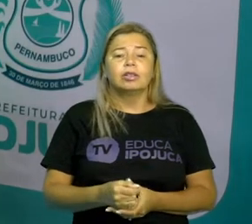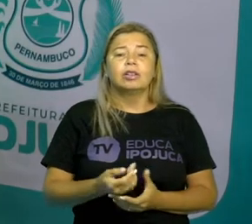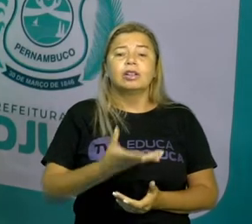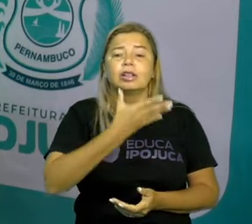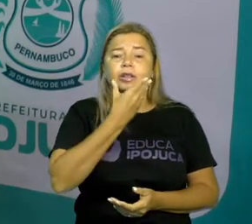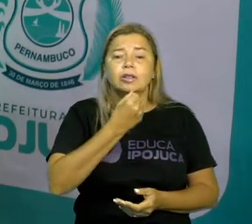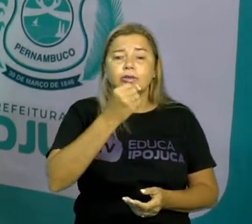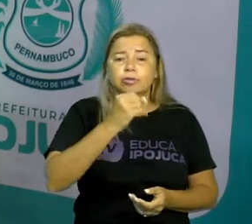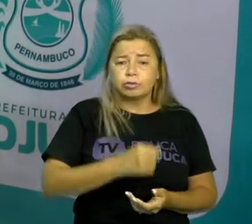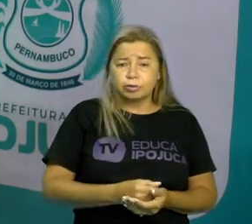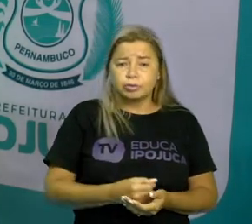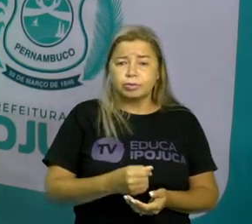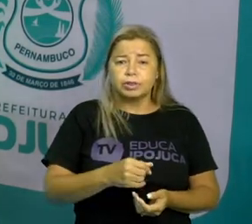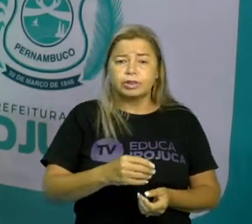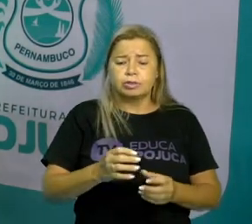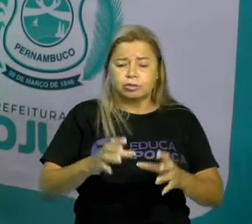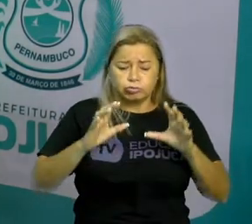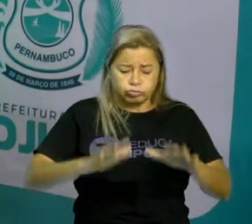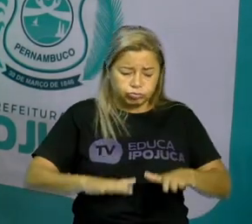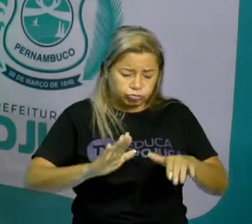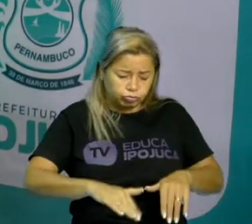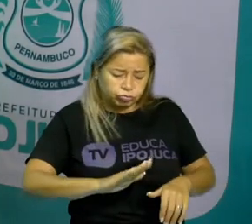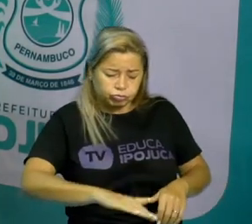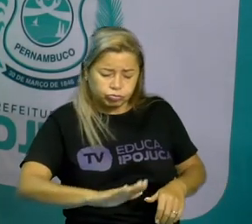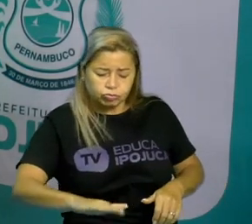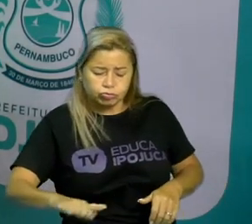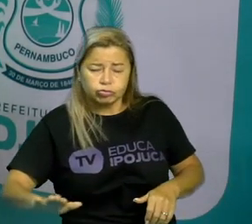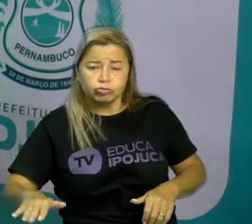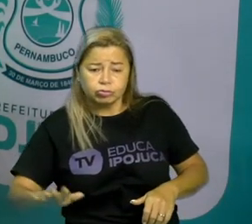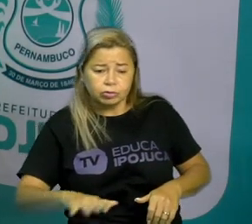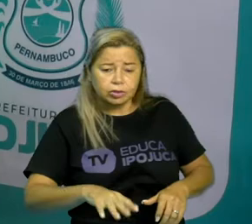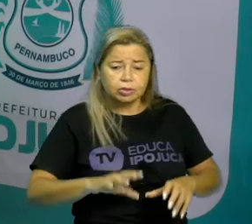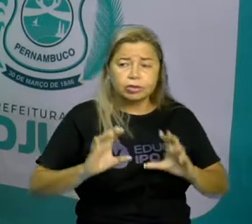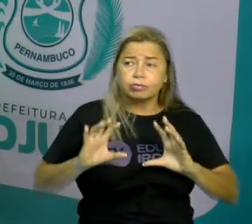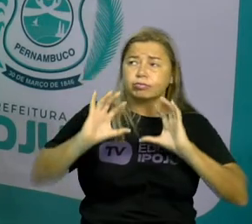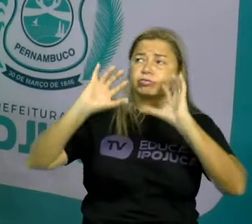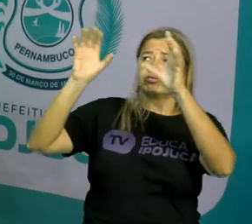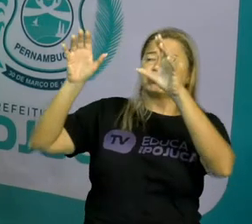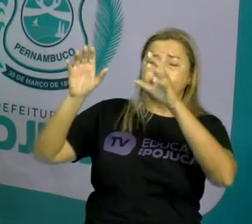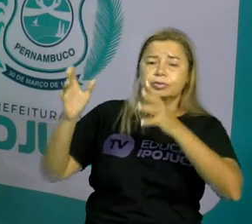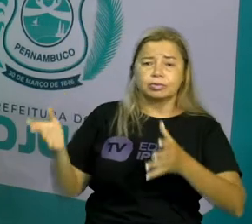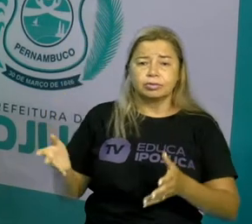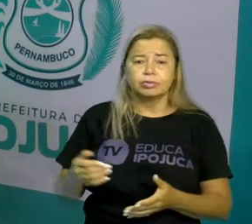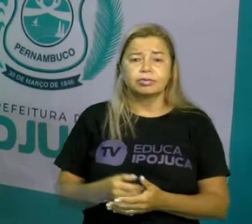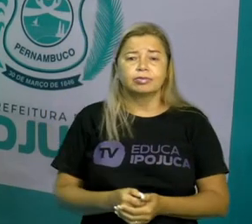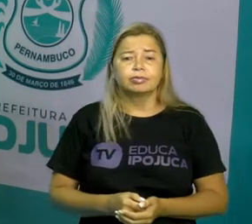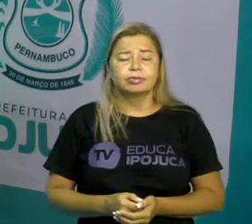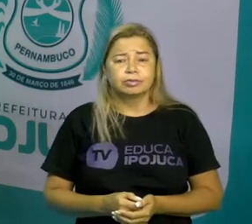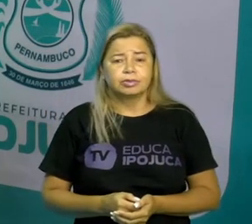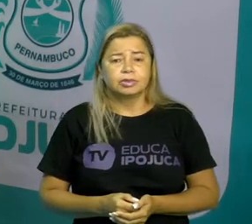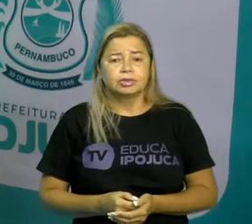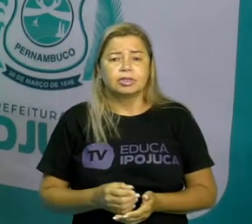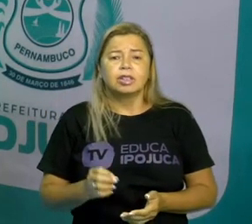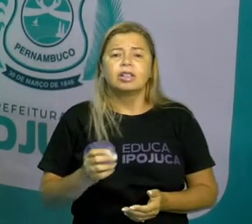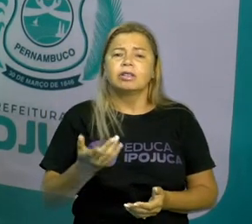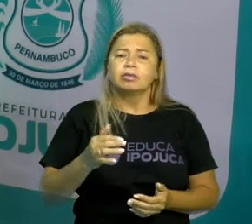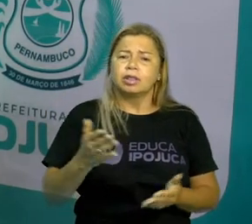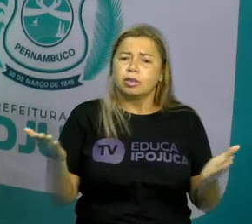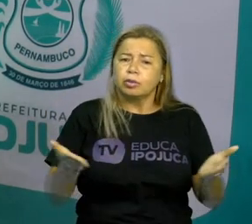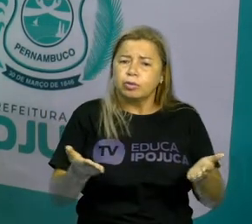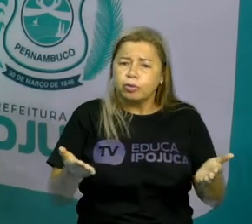Jogaram Jogarão É presente Ou é passado Ou é futuro